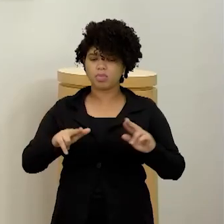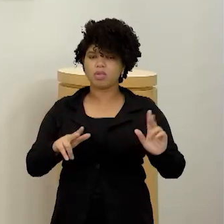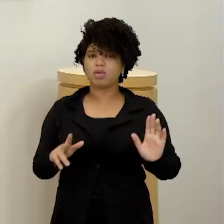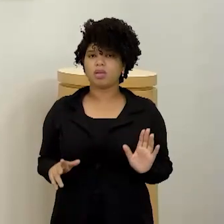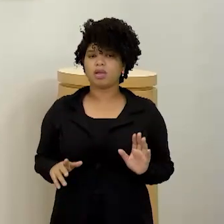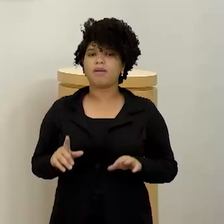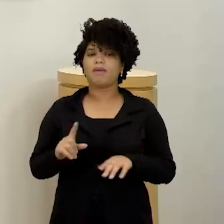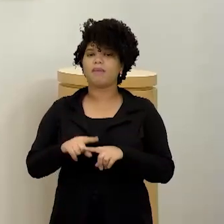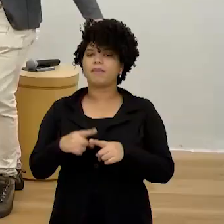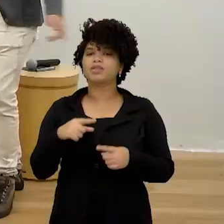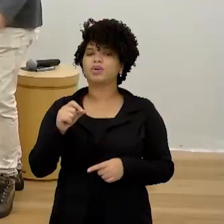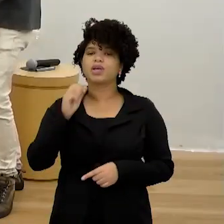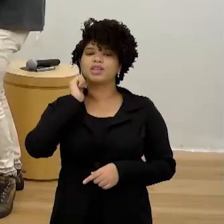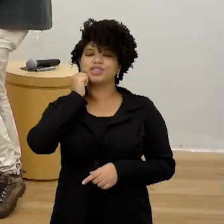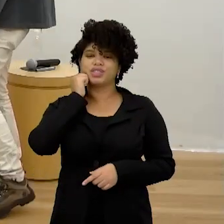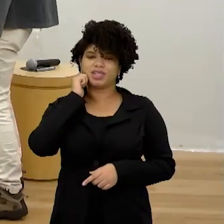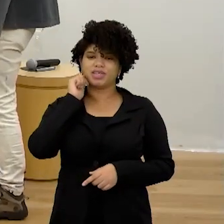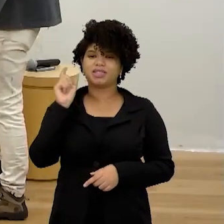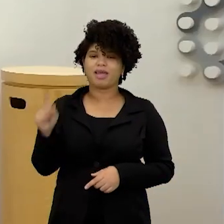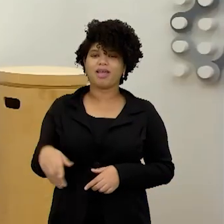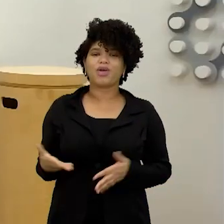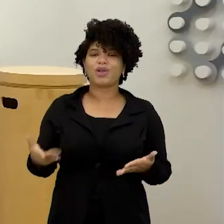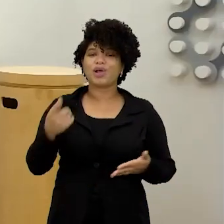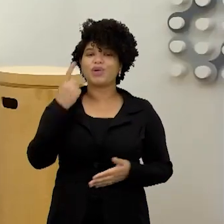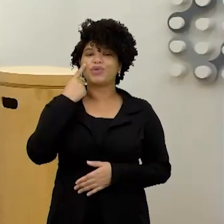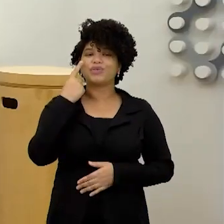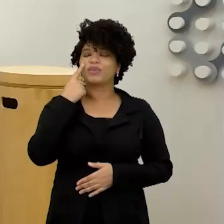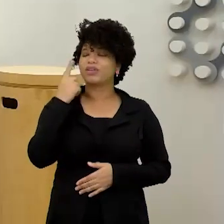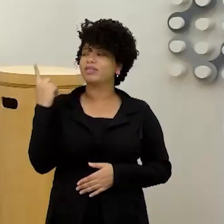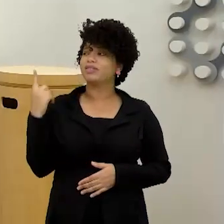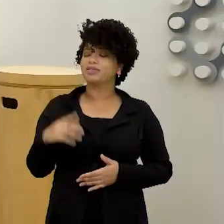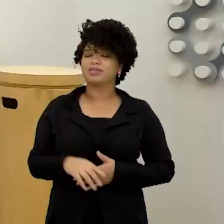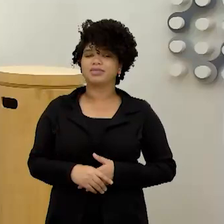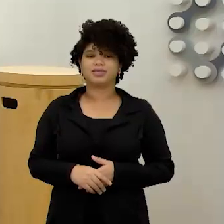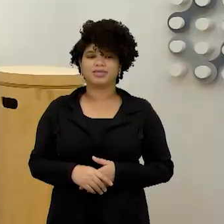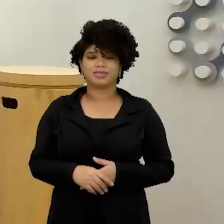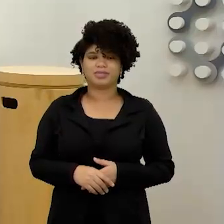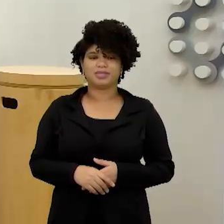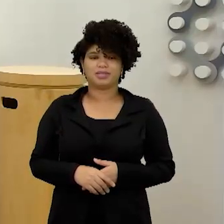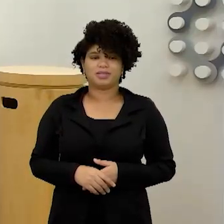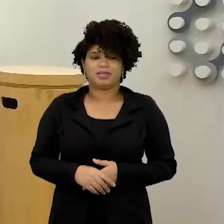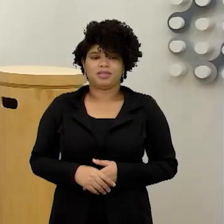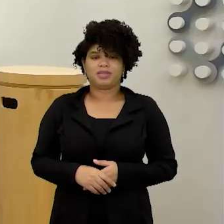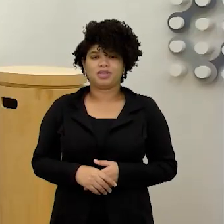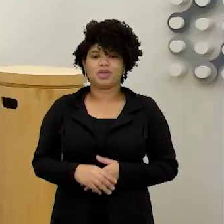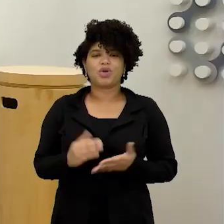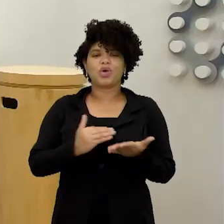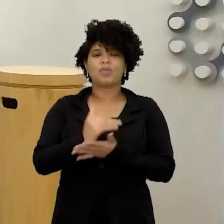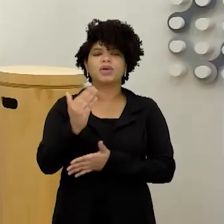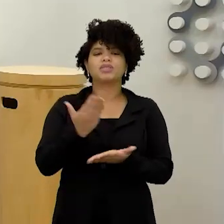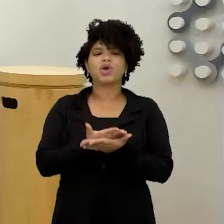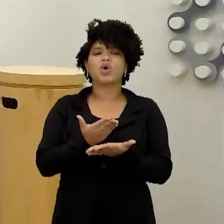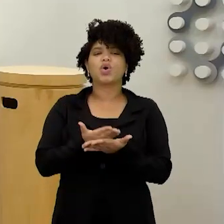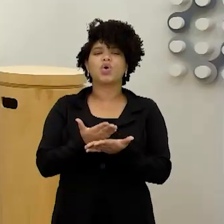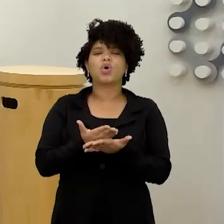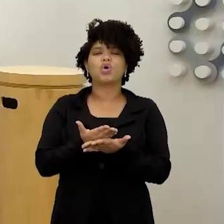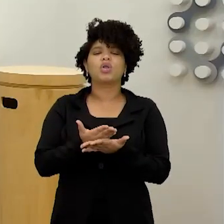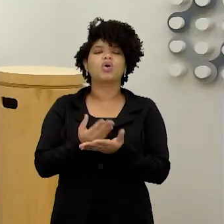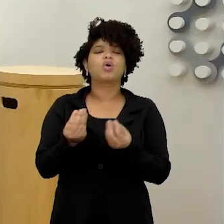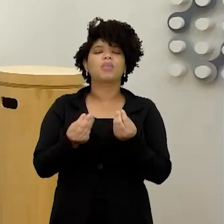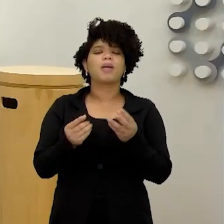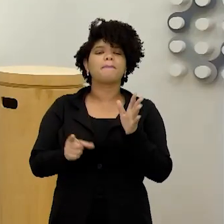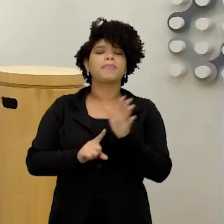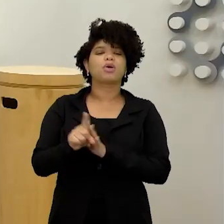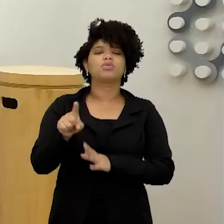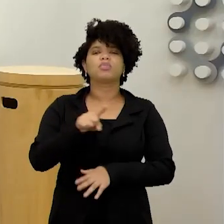gente está aqui para fazer ciência, e a gente vai começar, então, tratando de uma interação